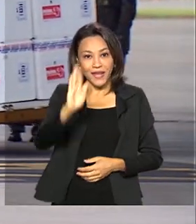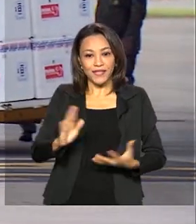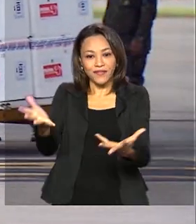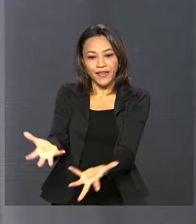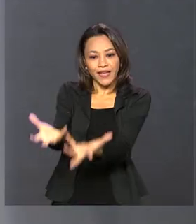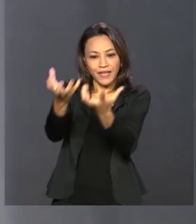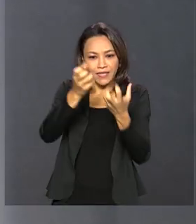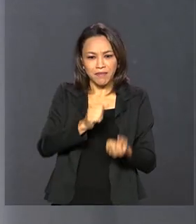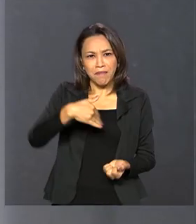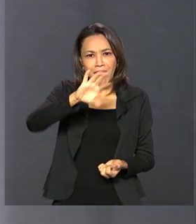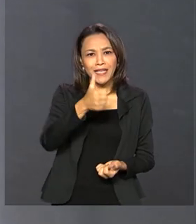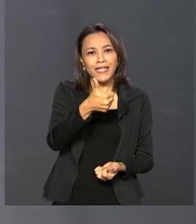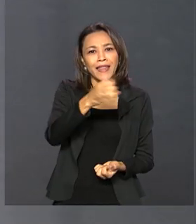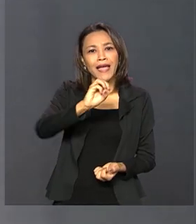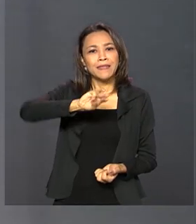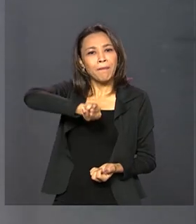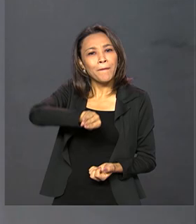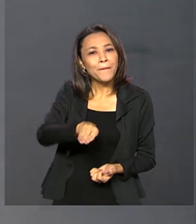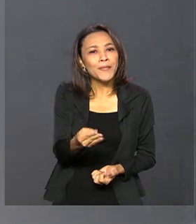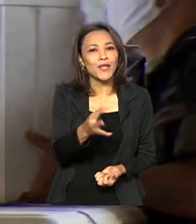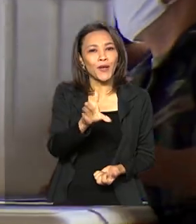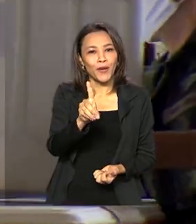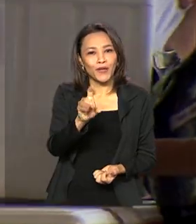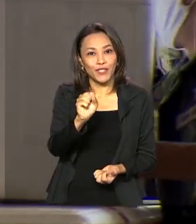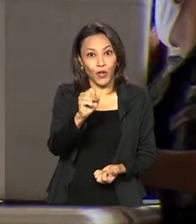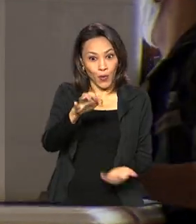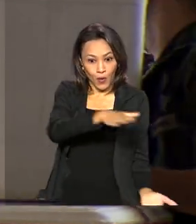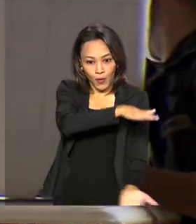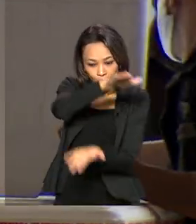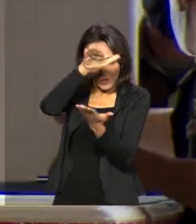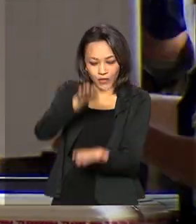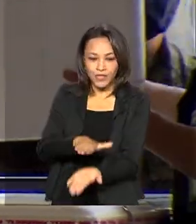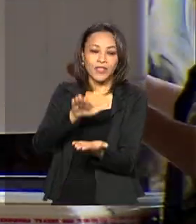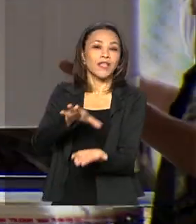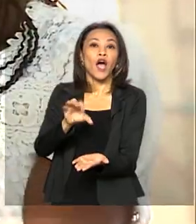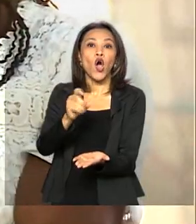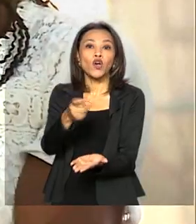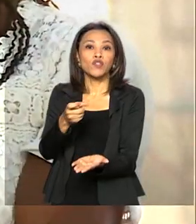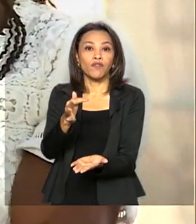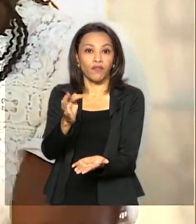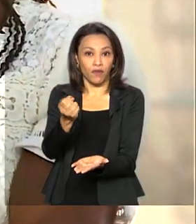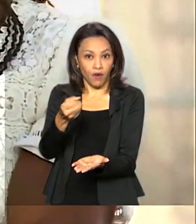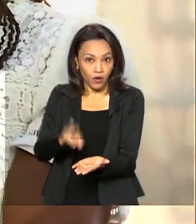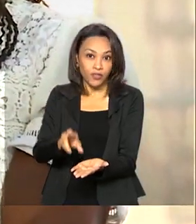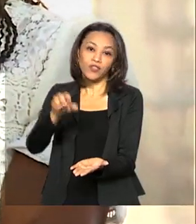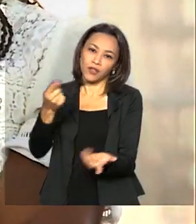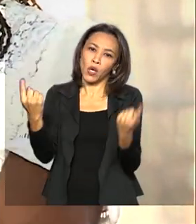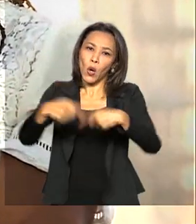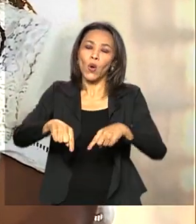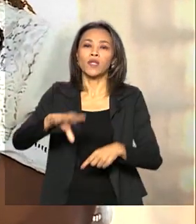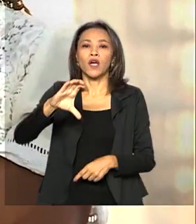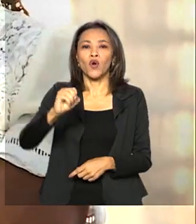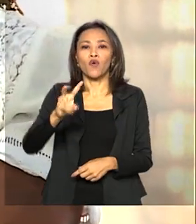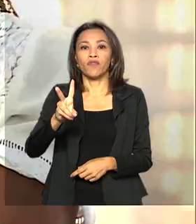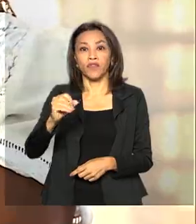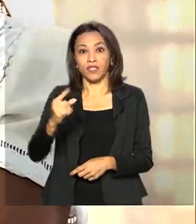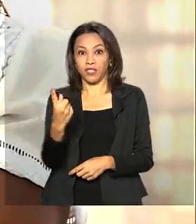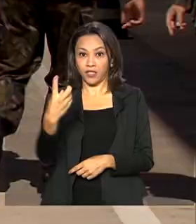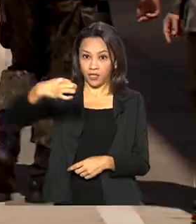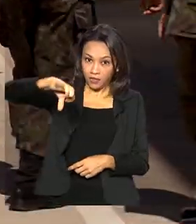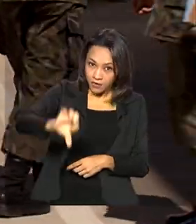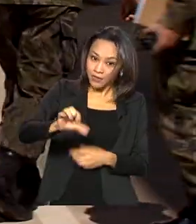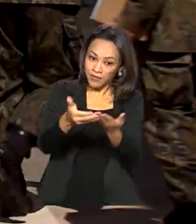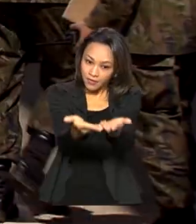mais de 10 milhões de doses da vacina da AstraZeneca Oxford contra a Covid-19 pelo consórcio internacional